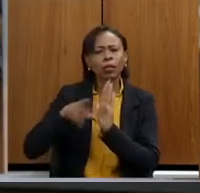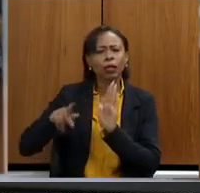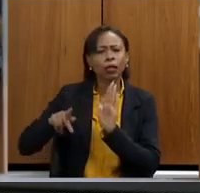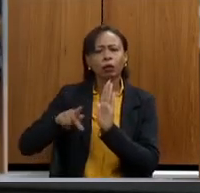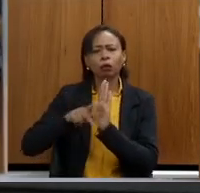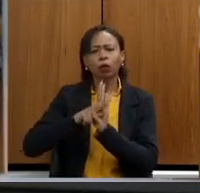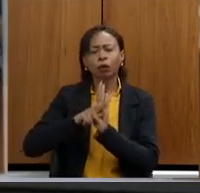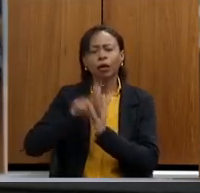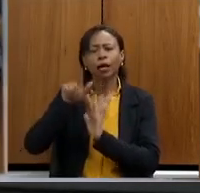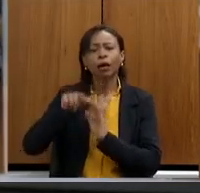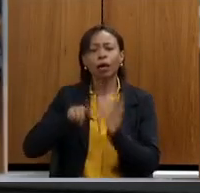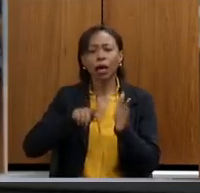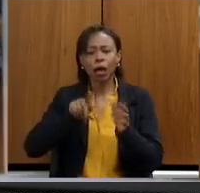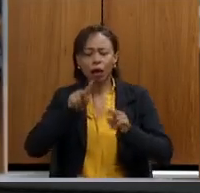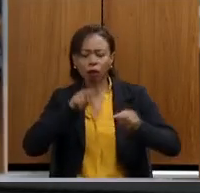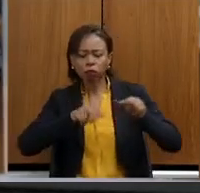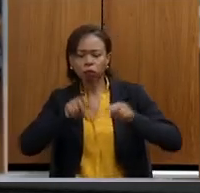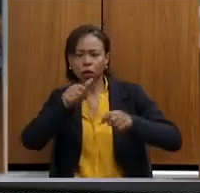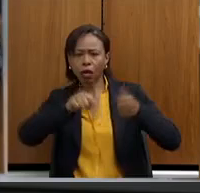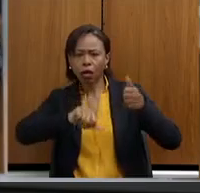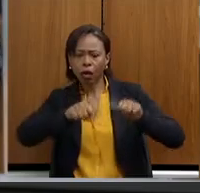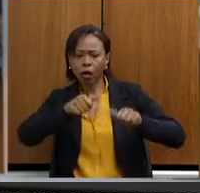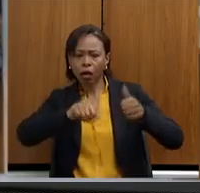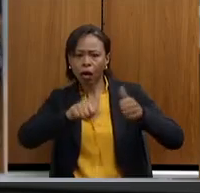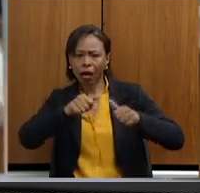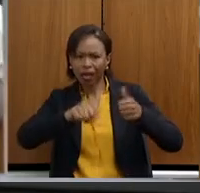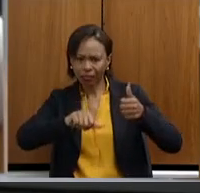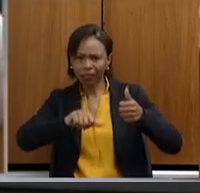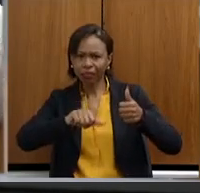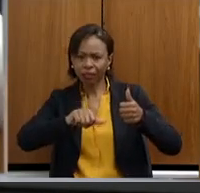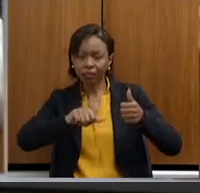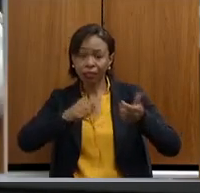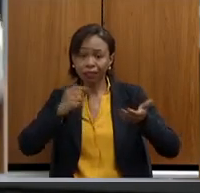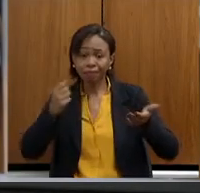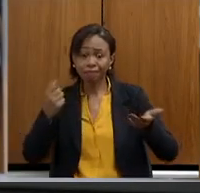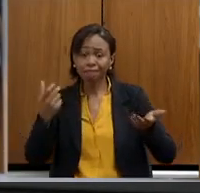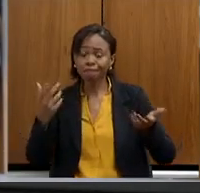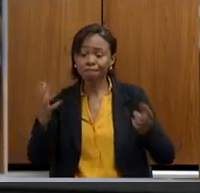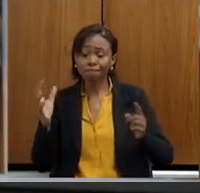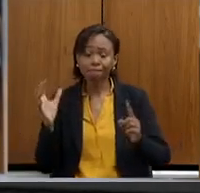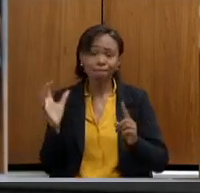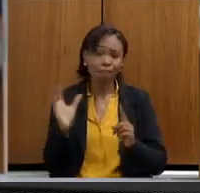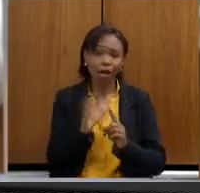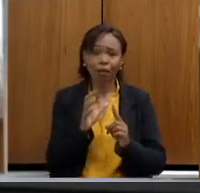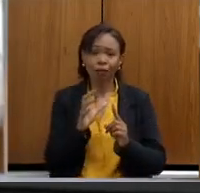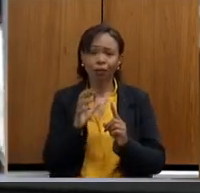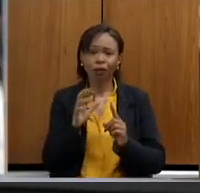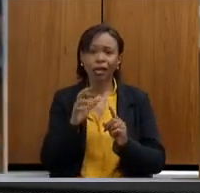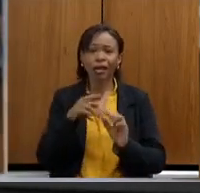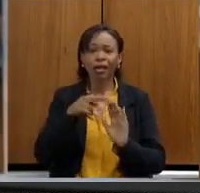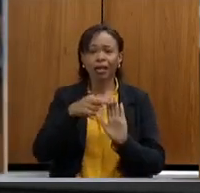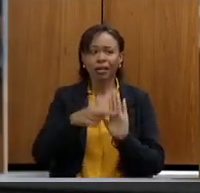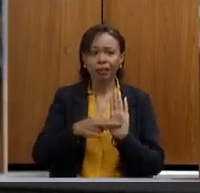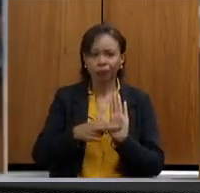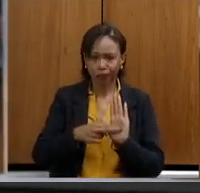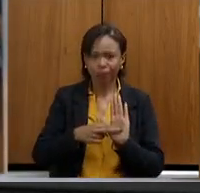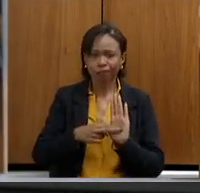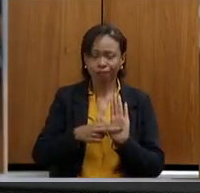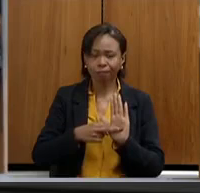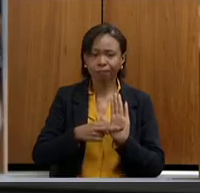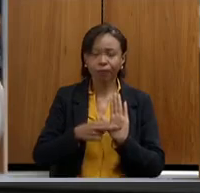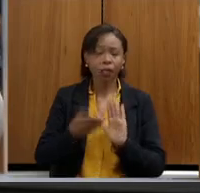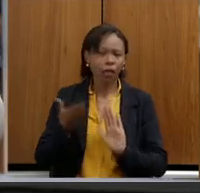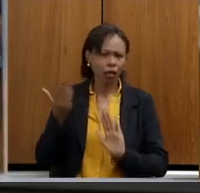prática, que é a análise de impacto regulatório, que outrora assistimos mais à condição